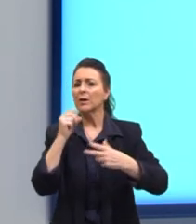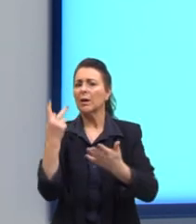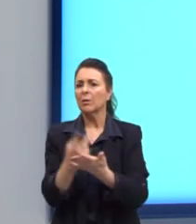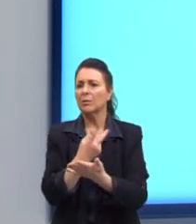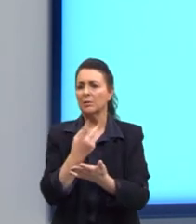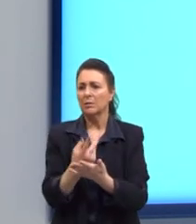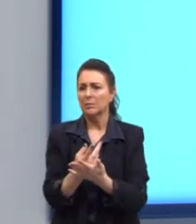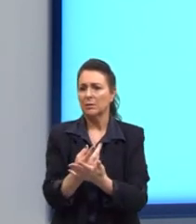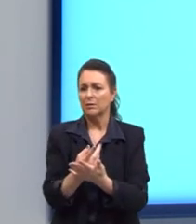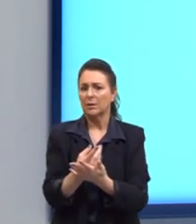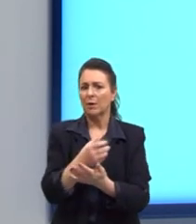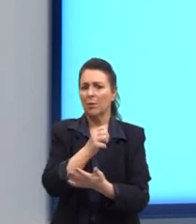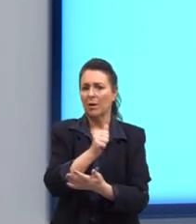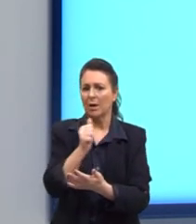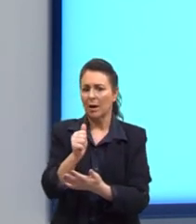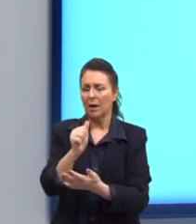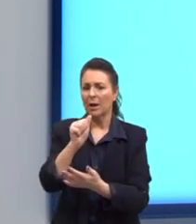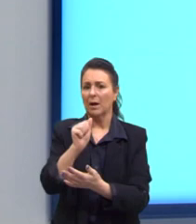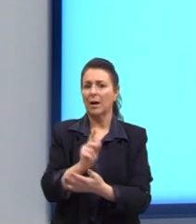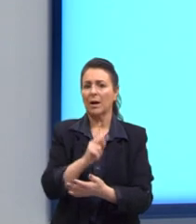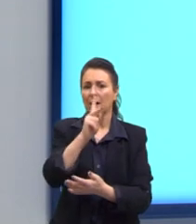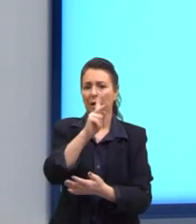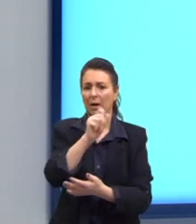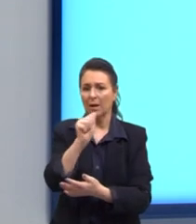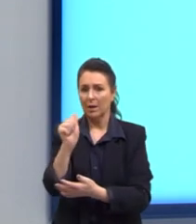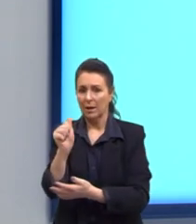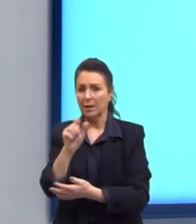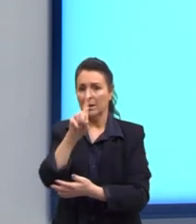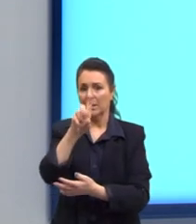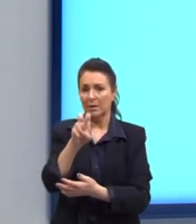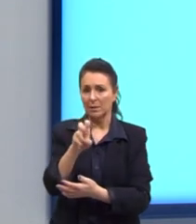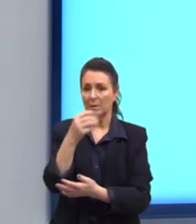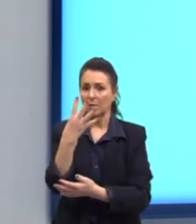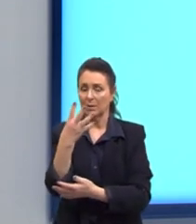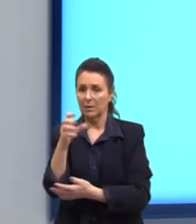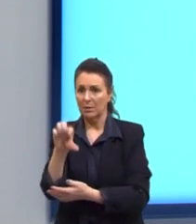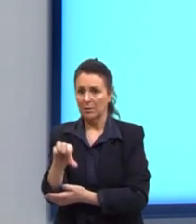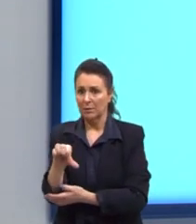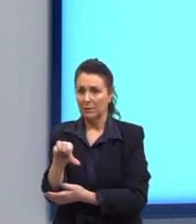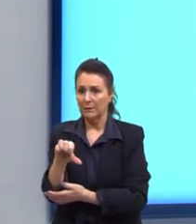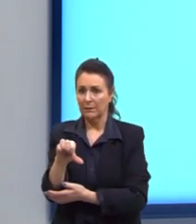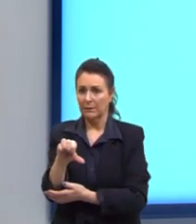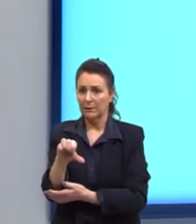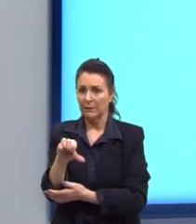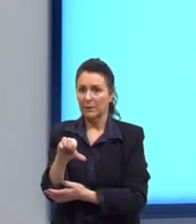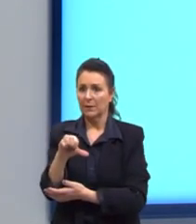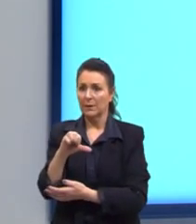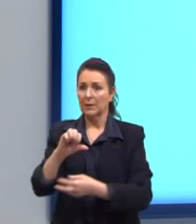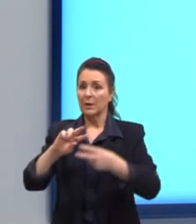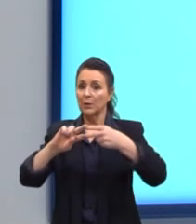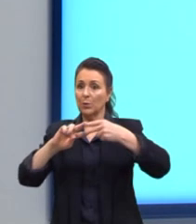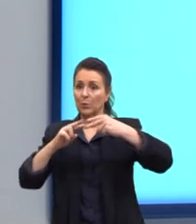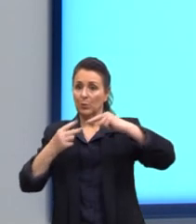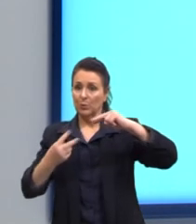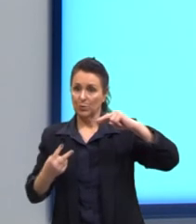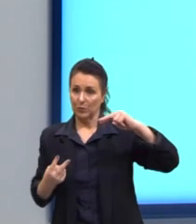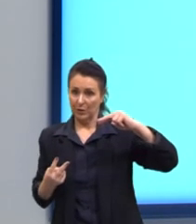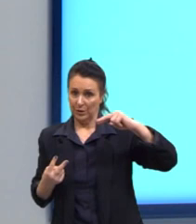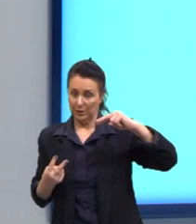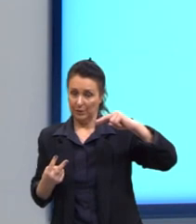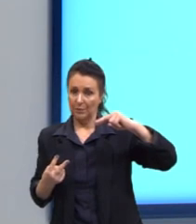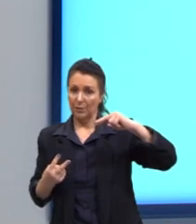o QIA1549. o QIA1549. Então, esse gene aqui vai se quebrar